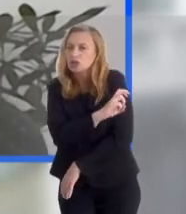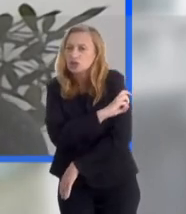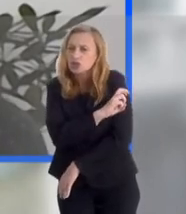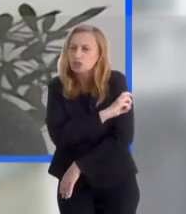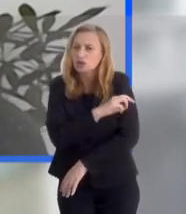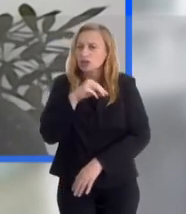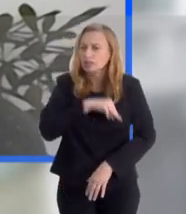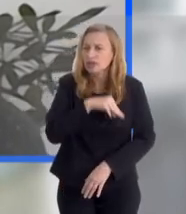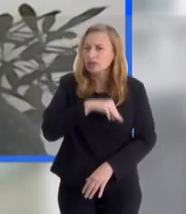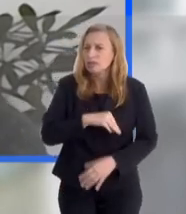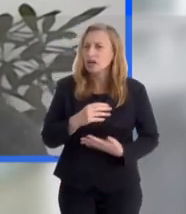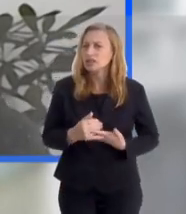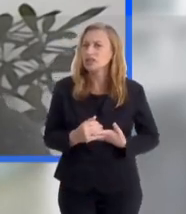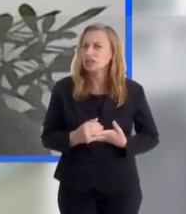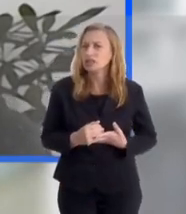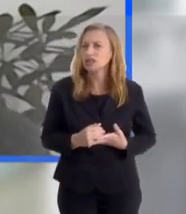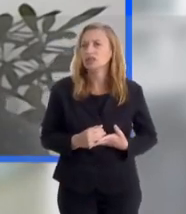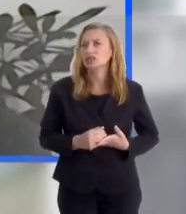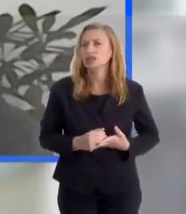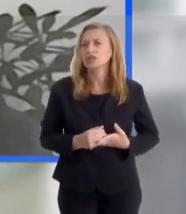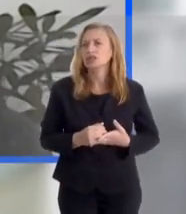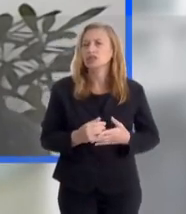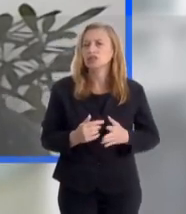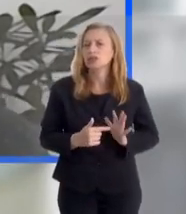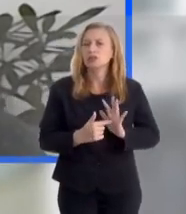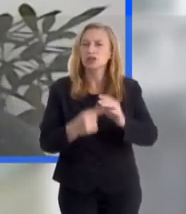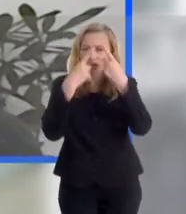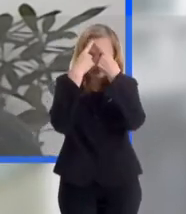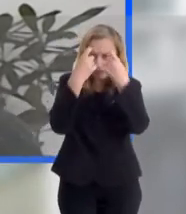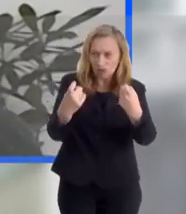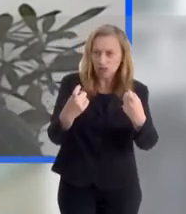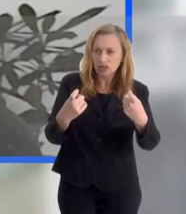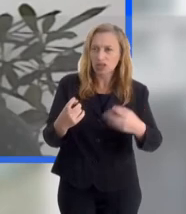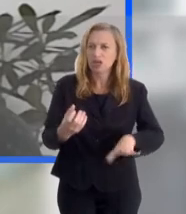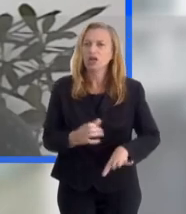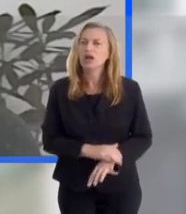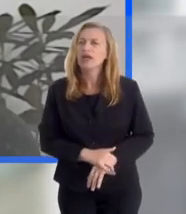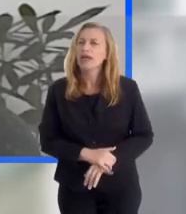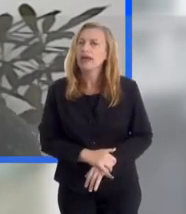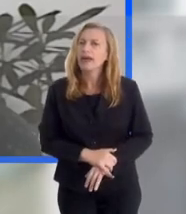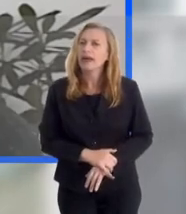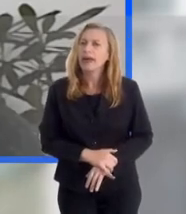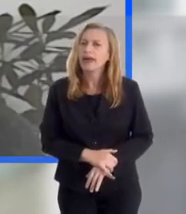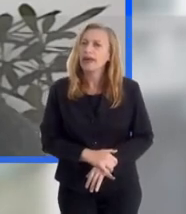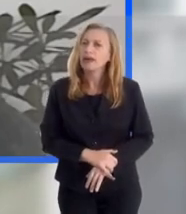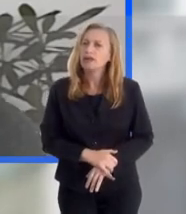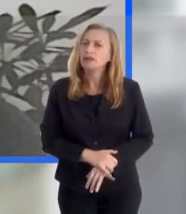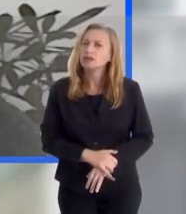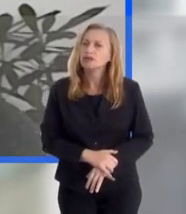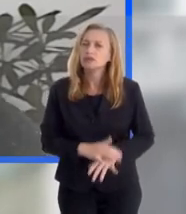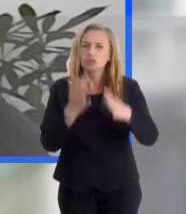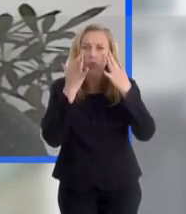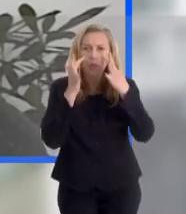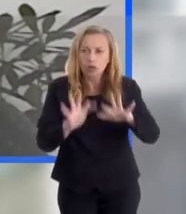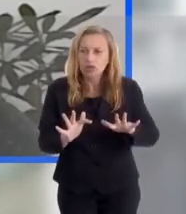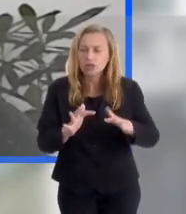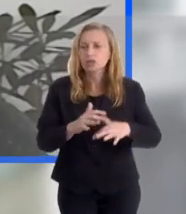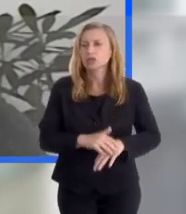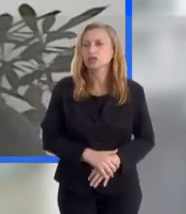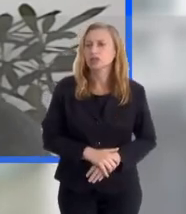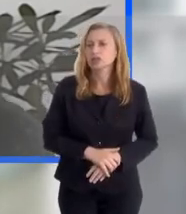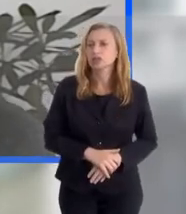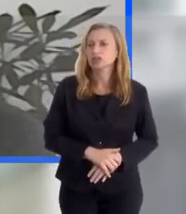esperado no quinto ano na matemática em função dessa exposição à violência. Então, um dado que